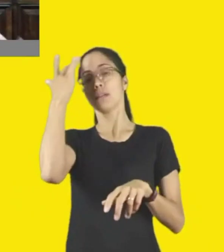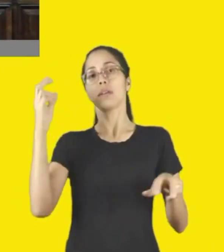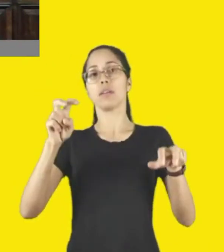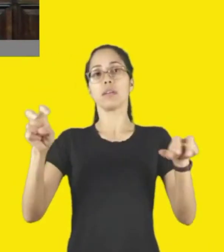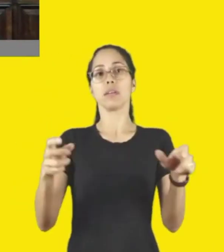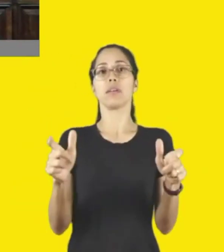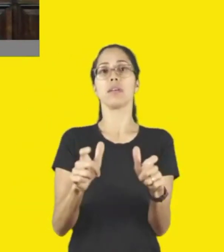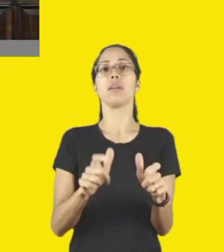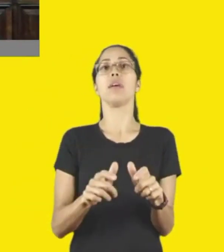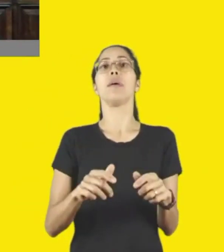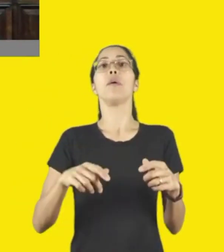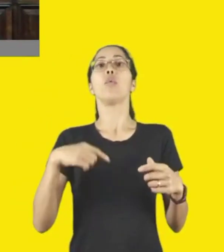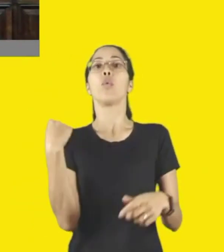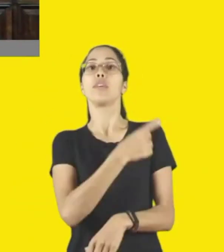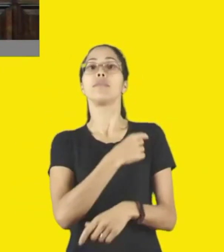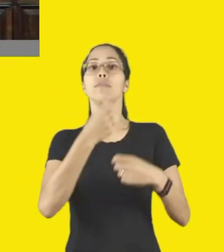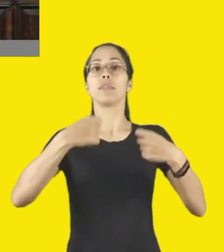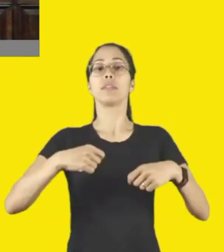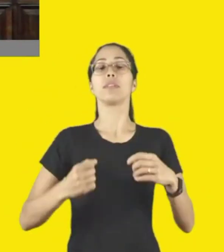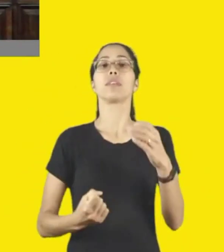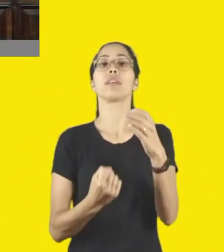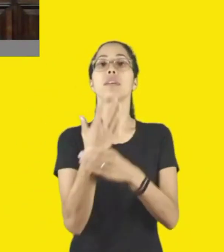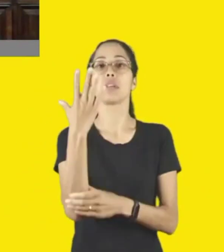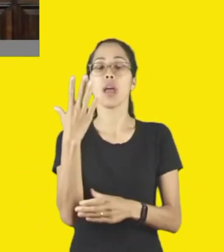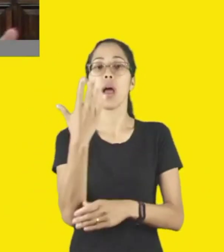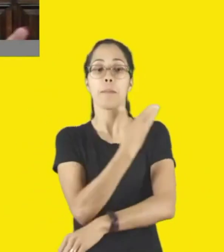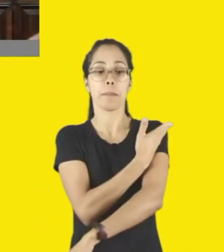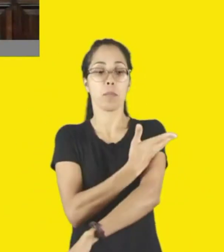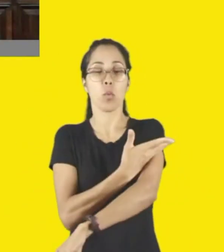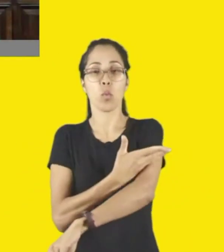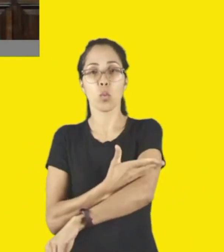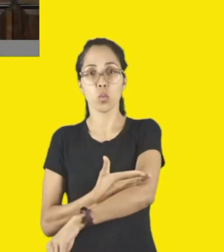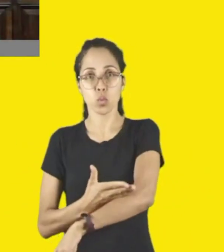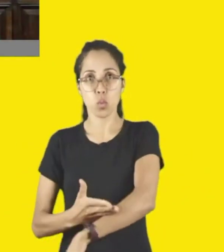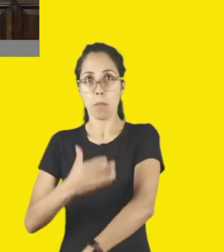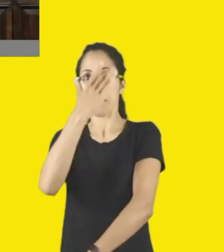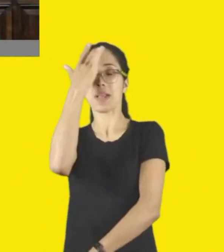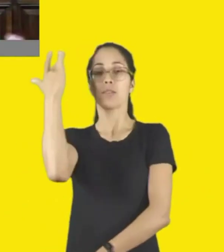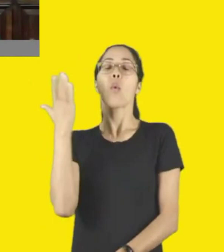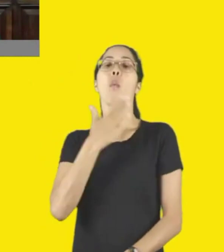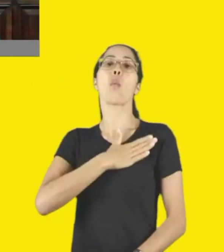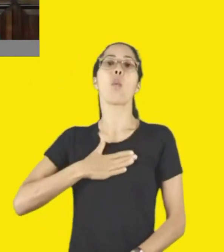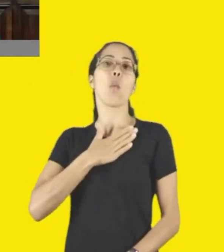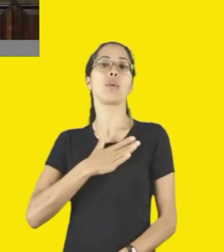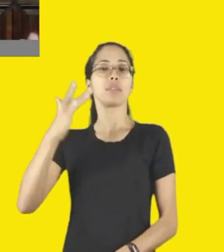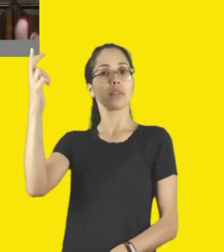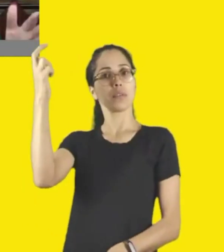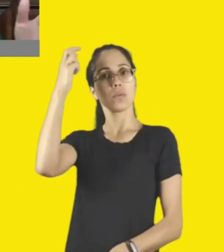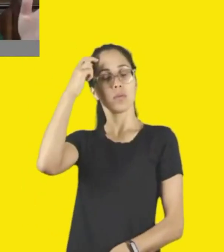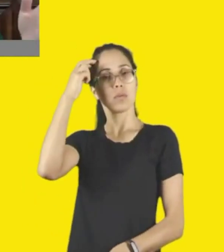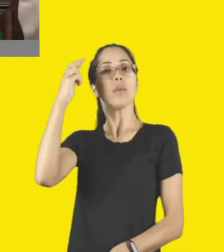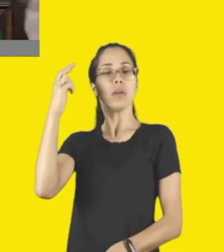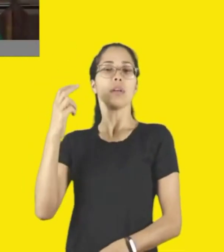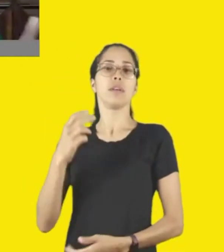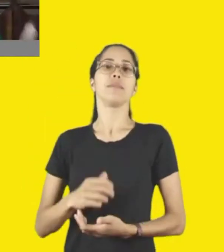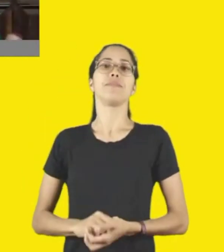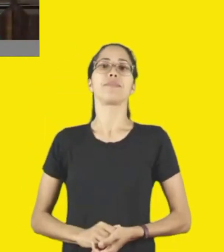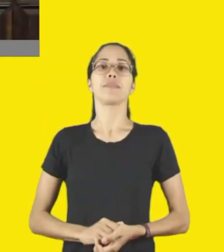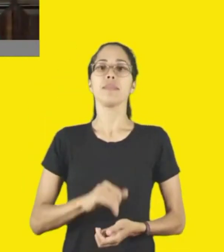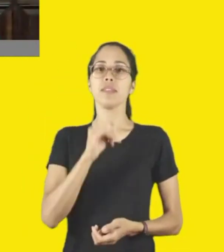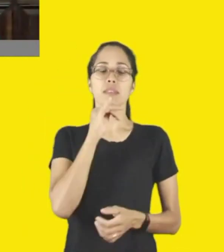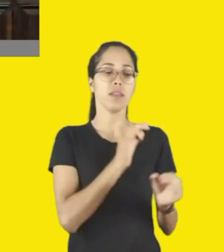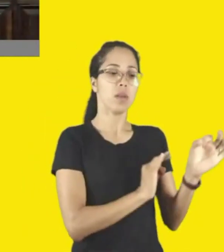de consumo da cultura. Então, quando a gente tem um planejamento no ano em que você tem as